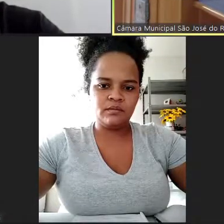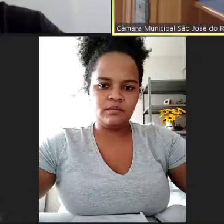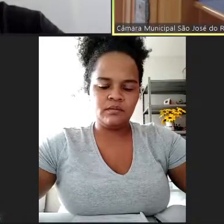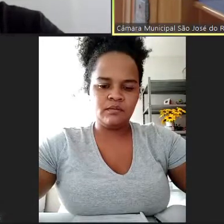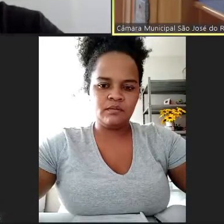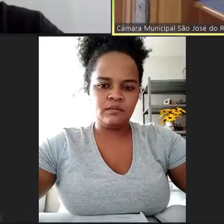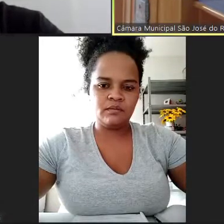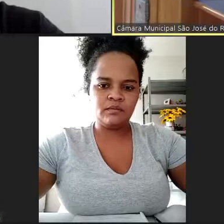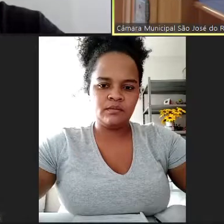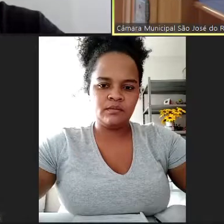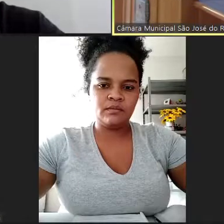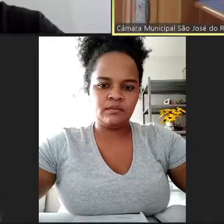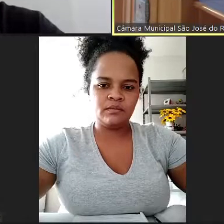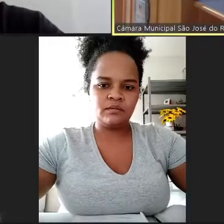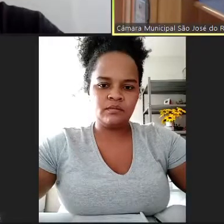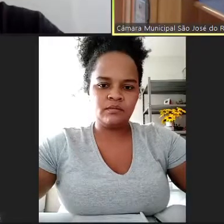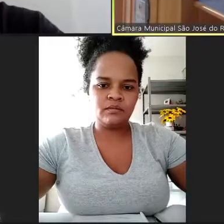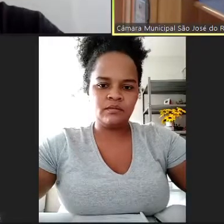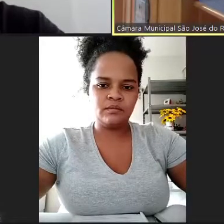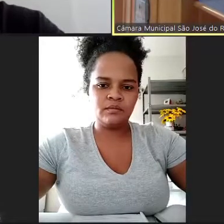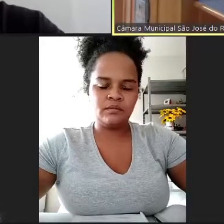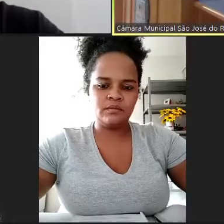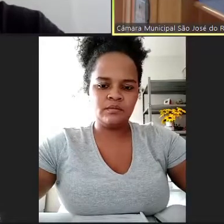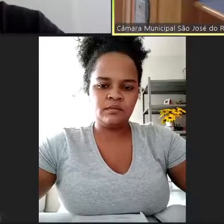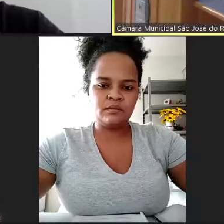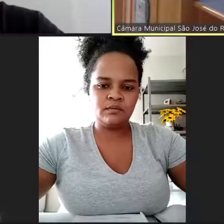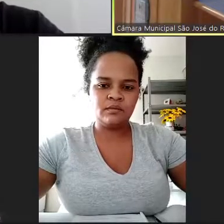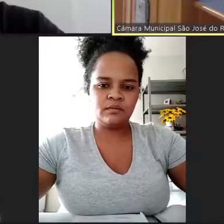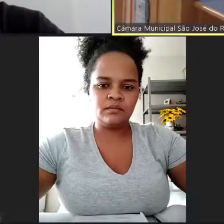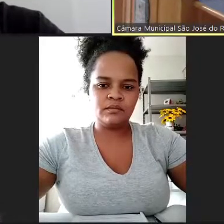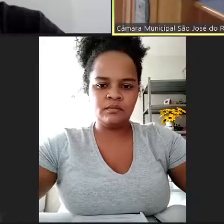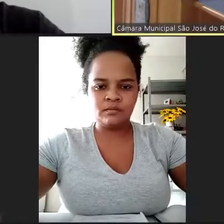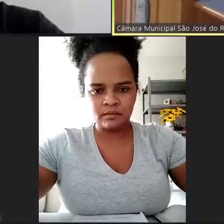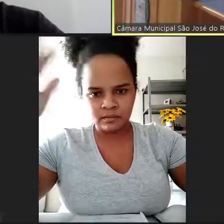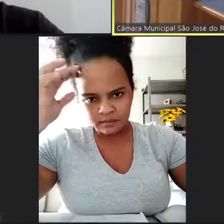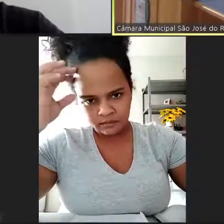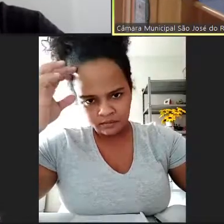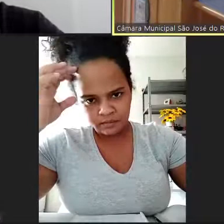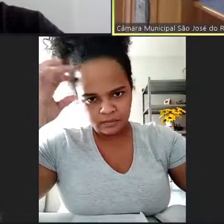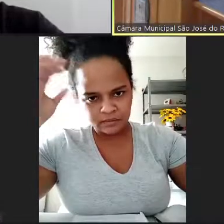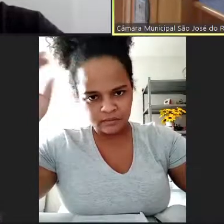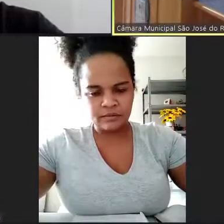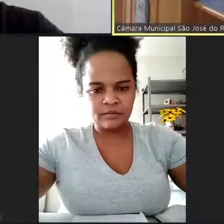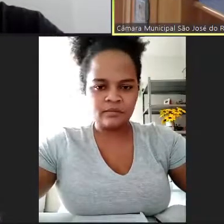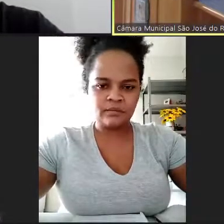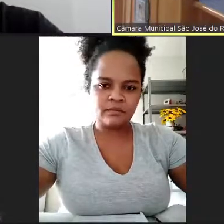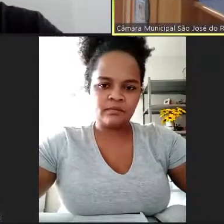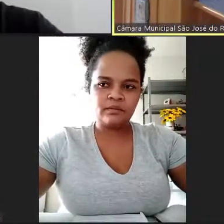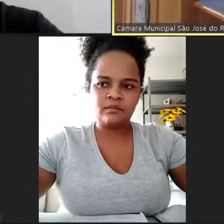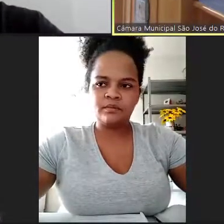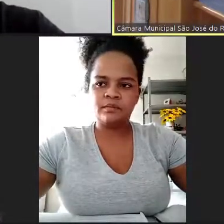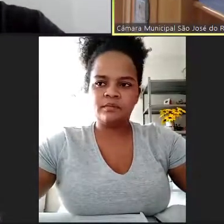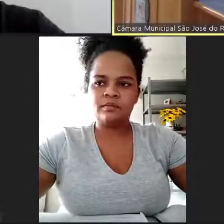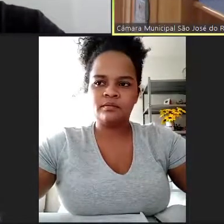Conselho Municipal do Idoso em São José do Rio Pardo e dá outras providências. Projeto de lei número 66 do